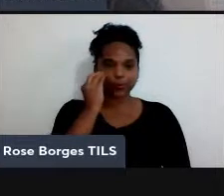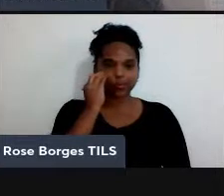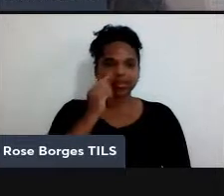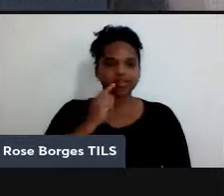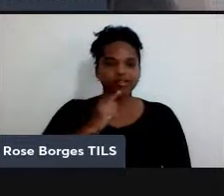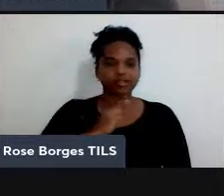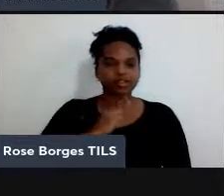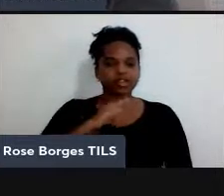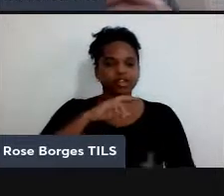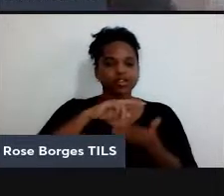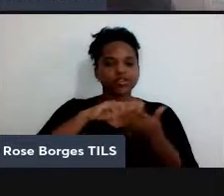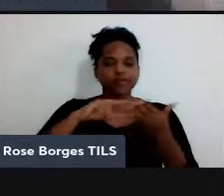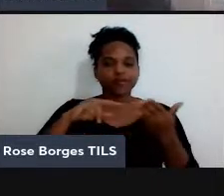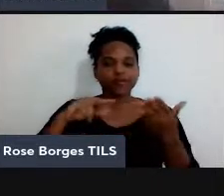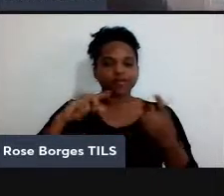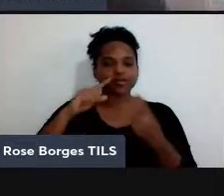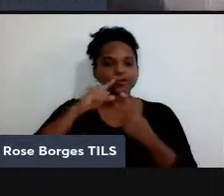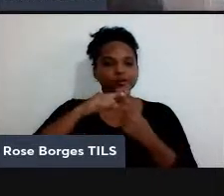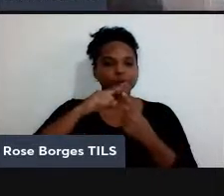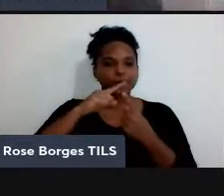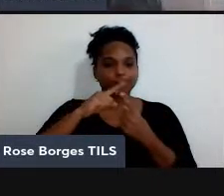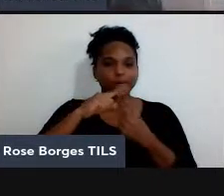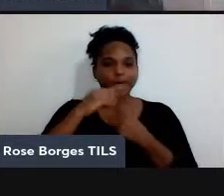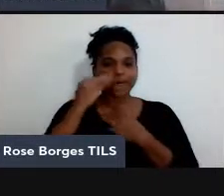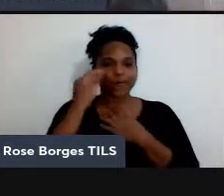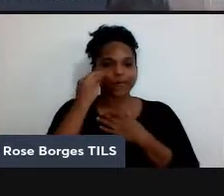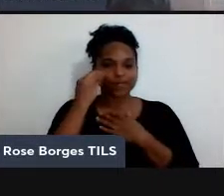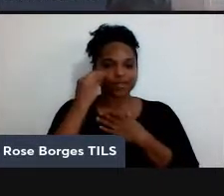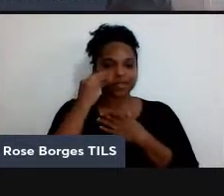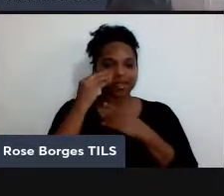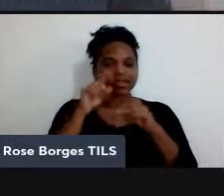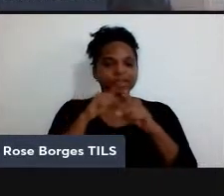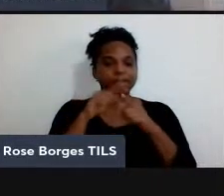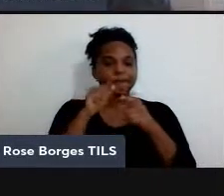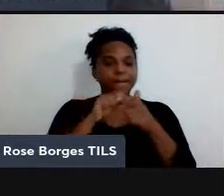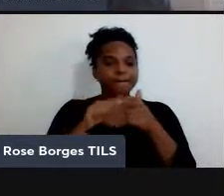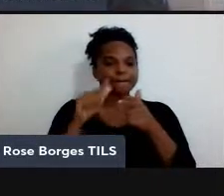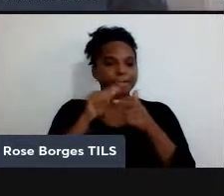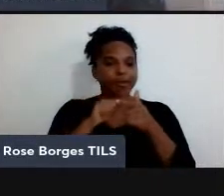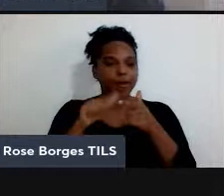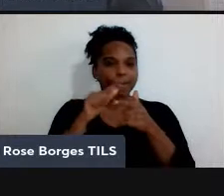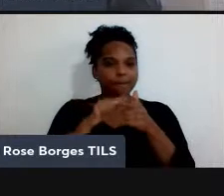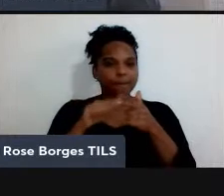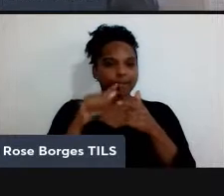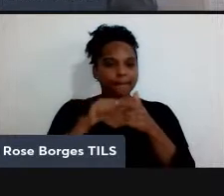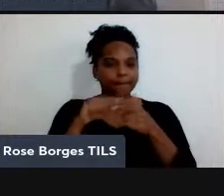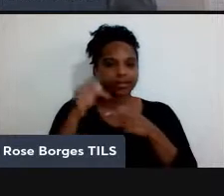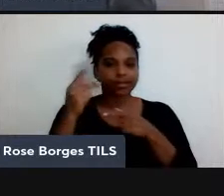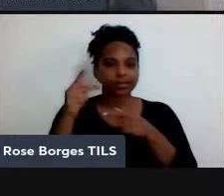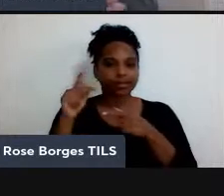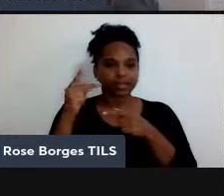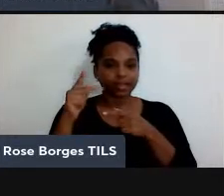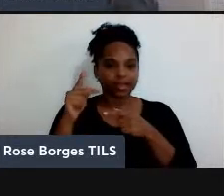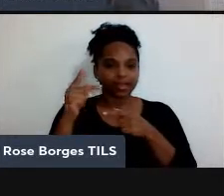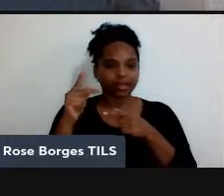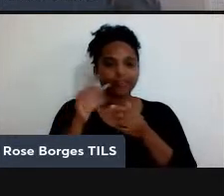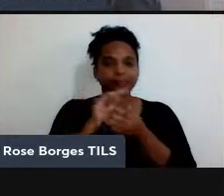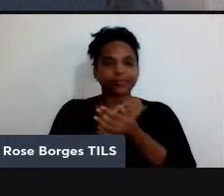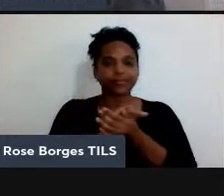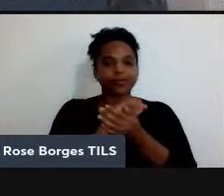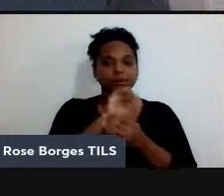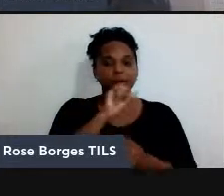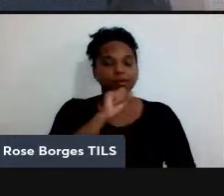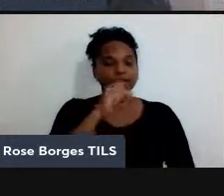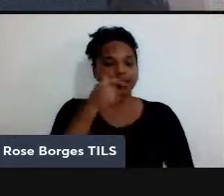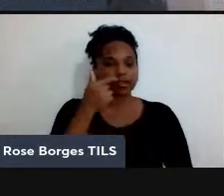brechas, de problemas ali no experimento dele. Então, em 82, o Asper, que é o outro